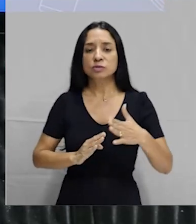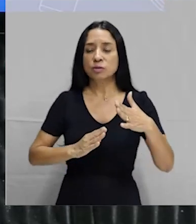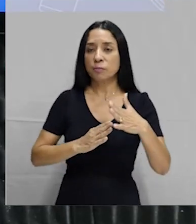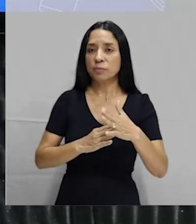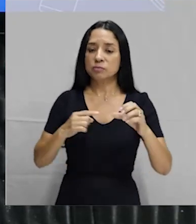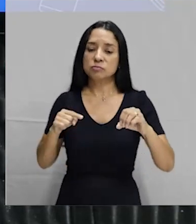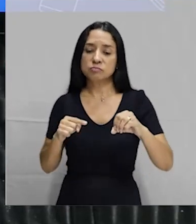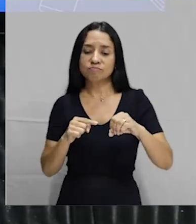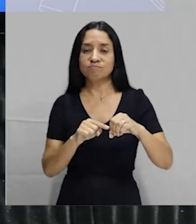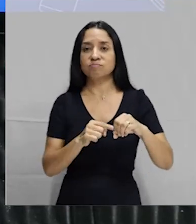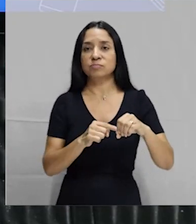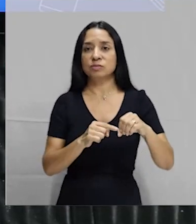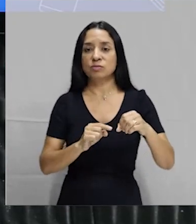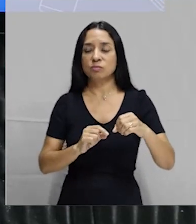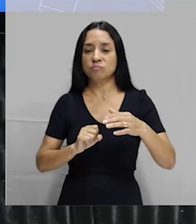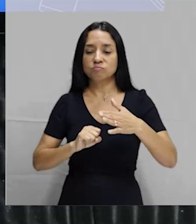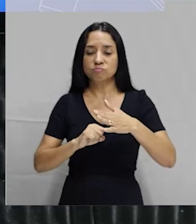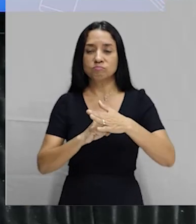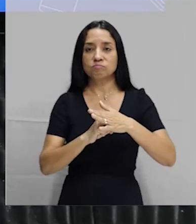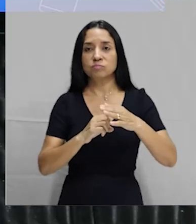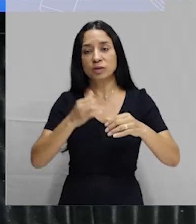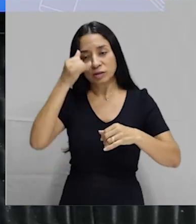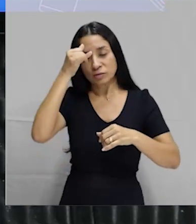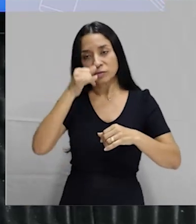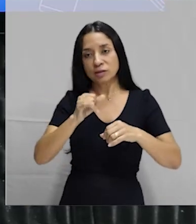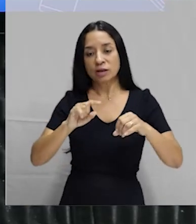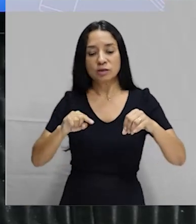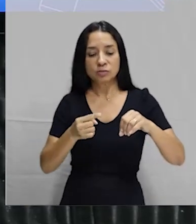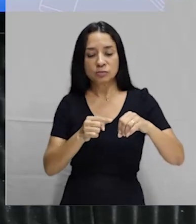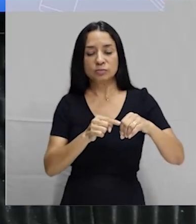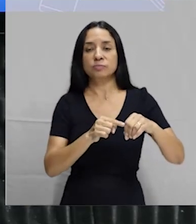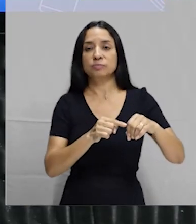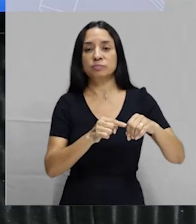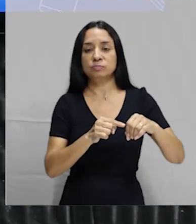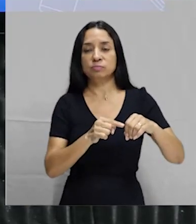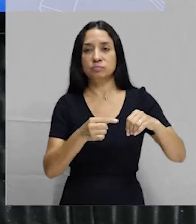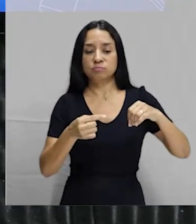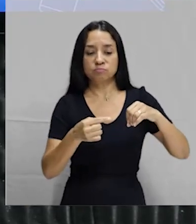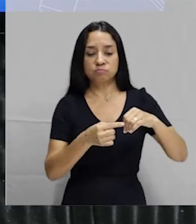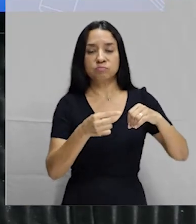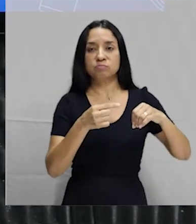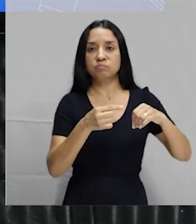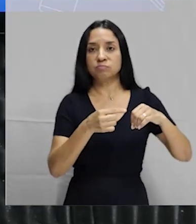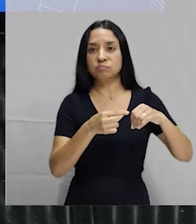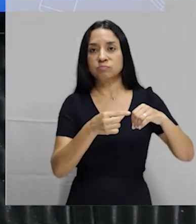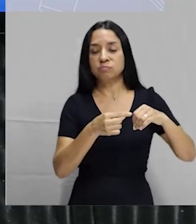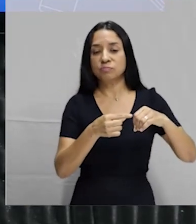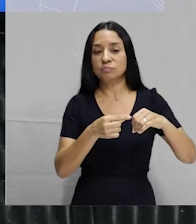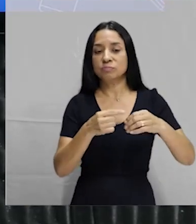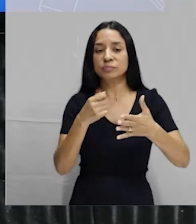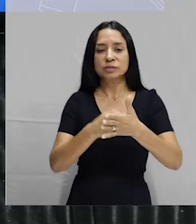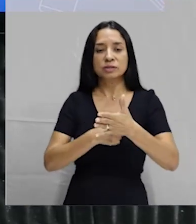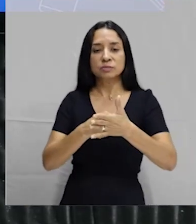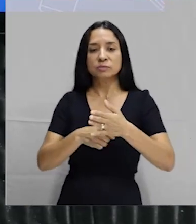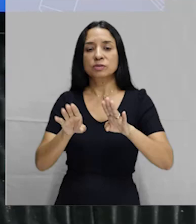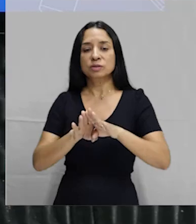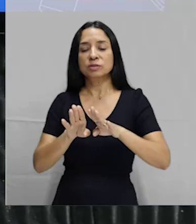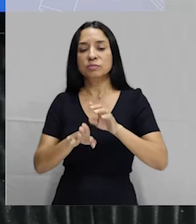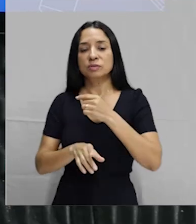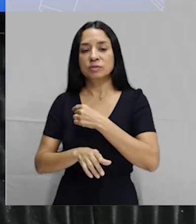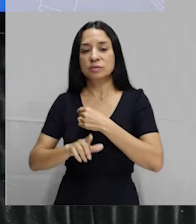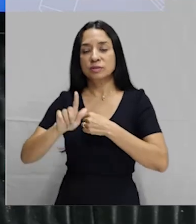fecundação, tentativa de evitar que o espermatozoide fecunde o óvulo, tentativa de impedir